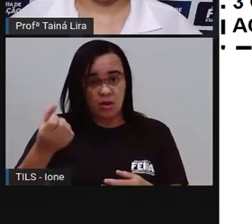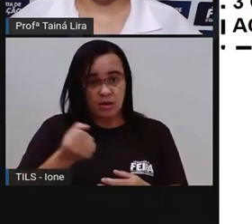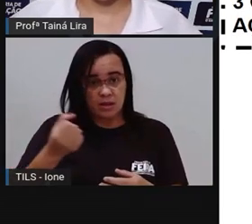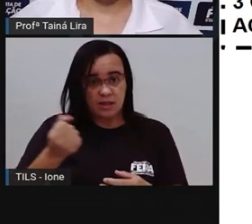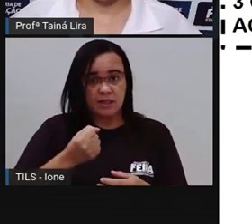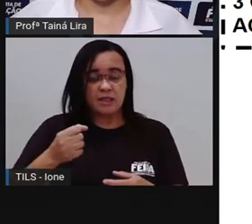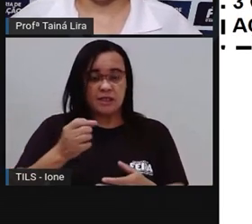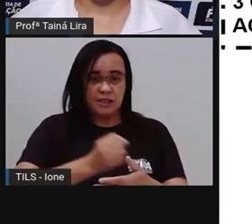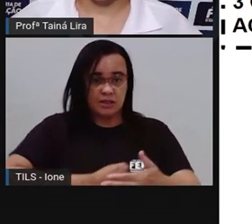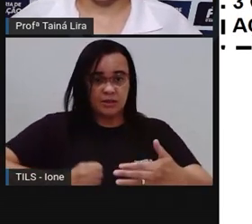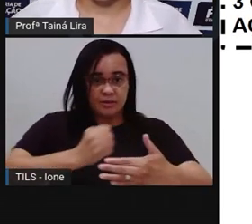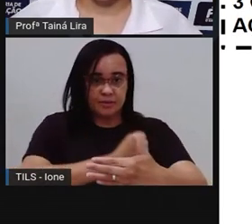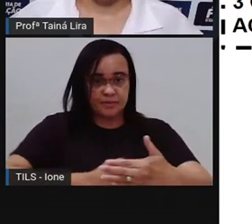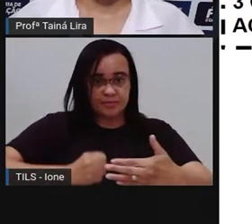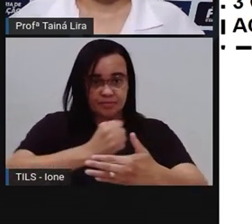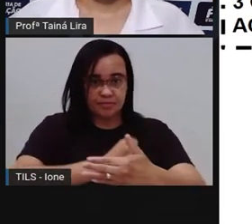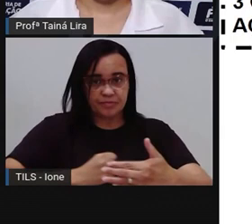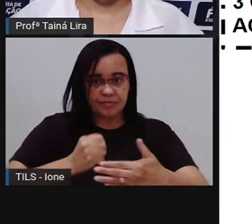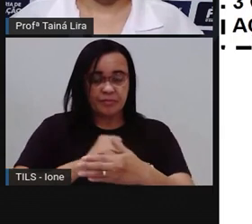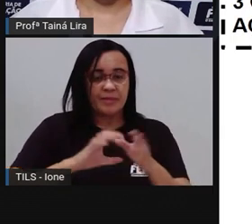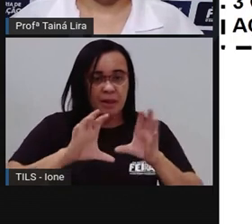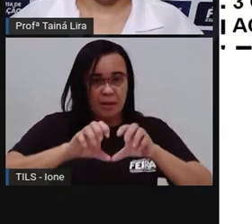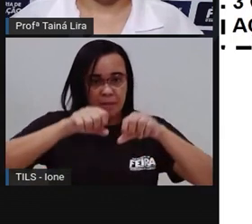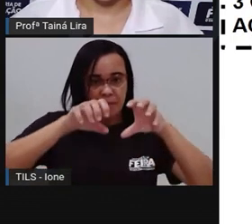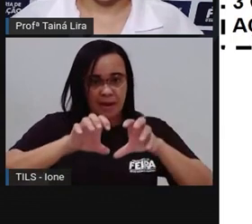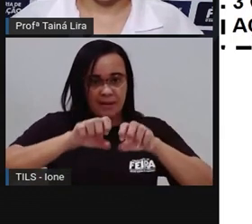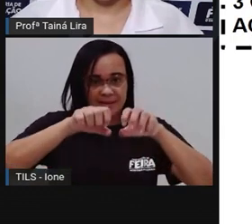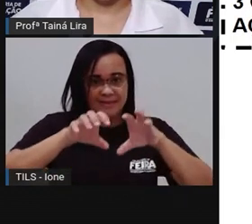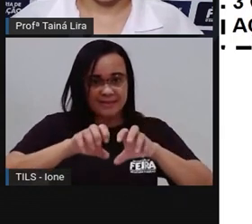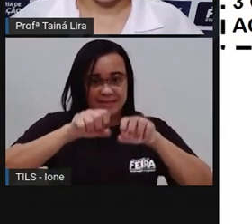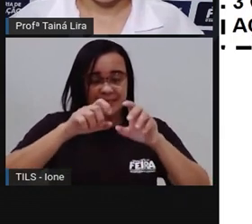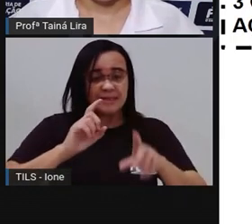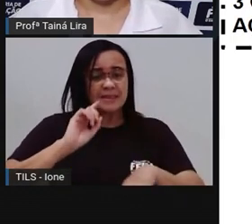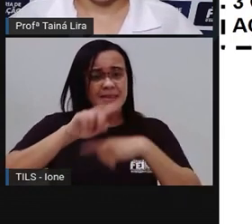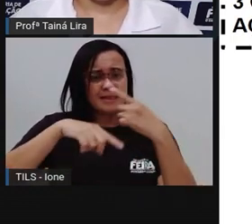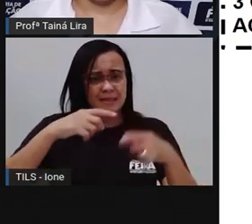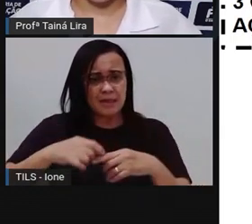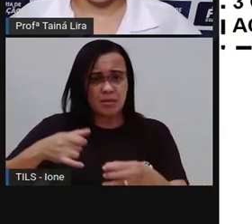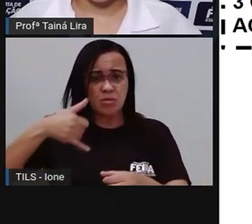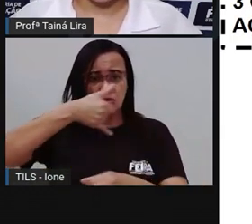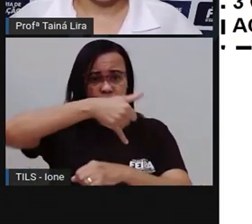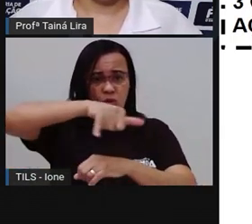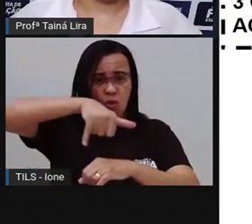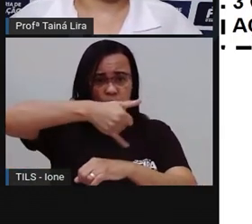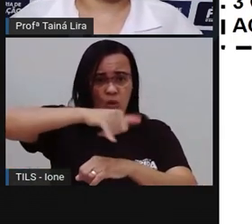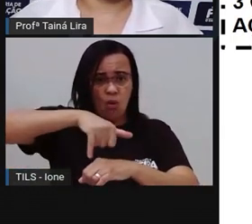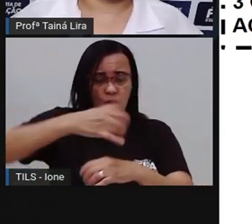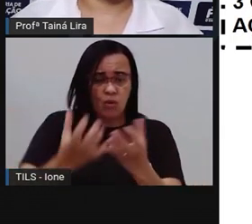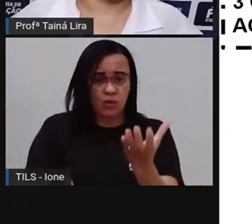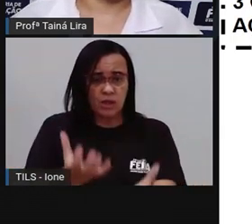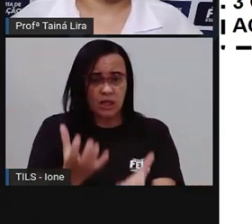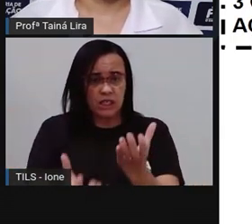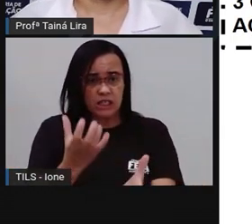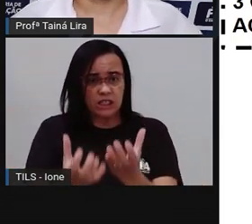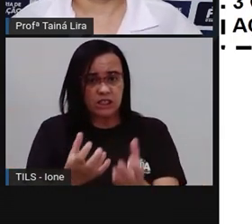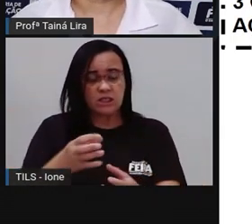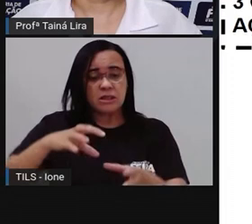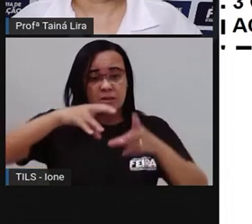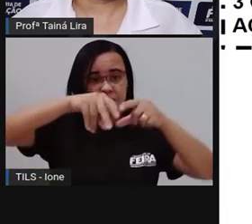obter uma massa homogênea. Frite em óleo bem quente. Porvilhe e sirva.